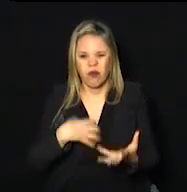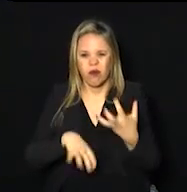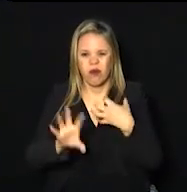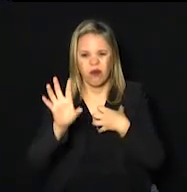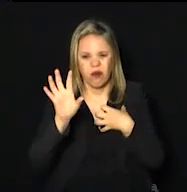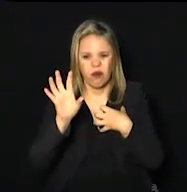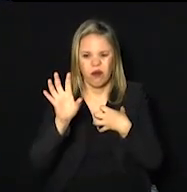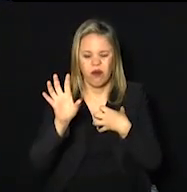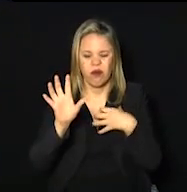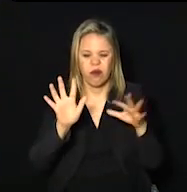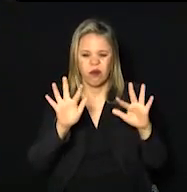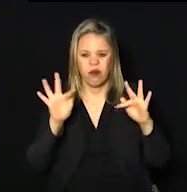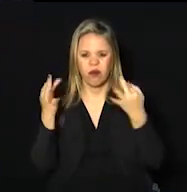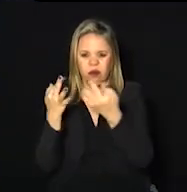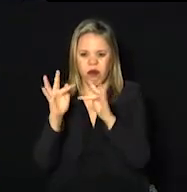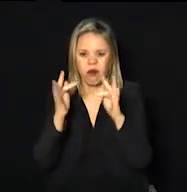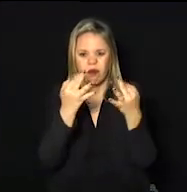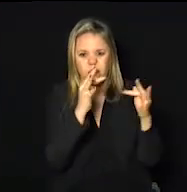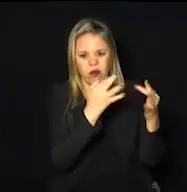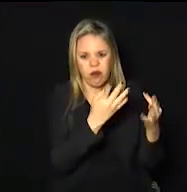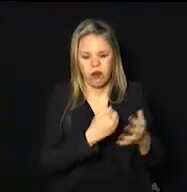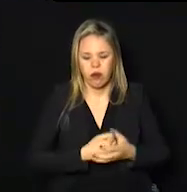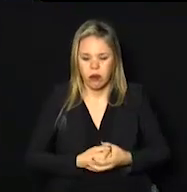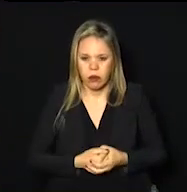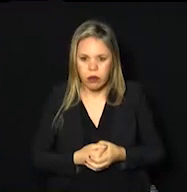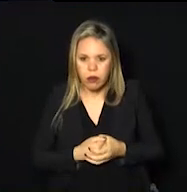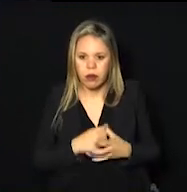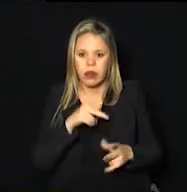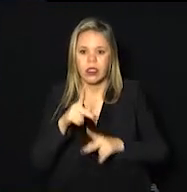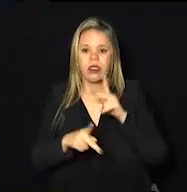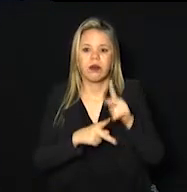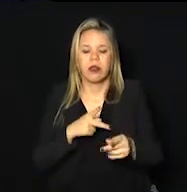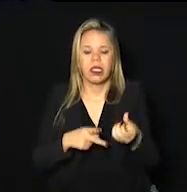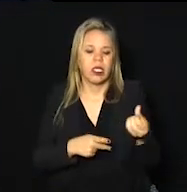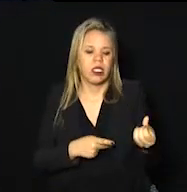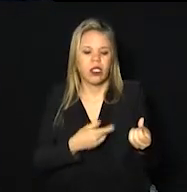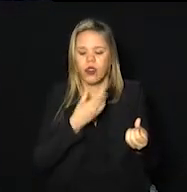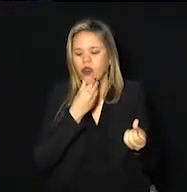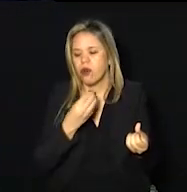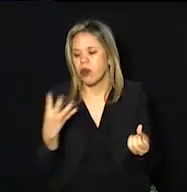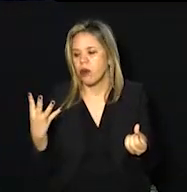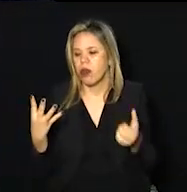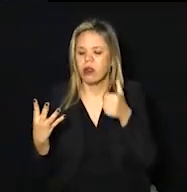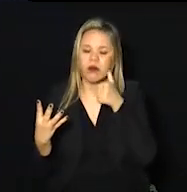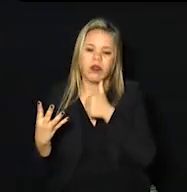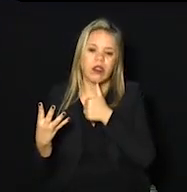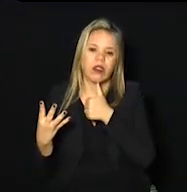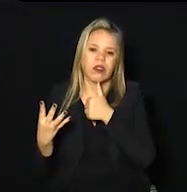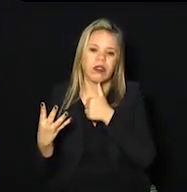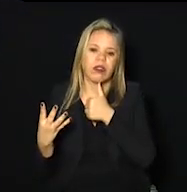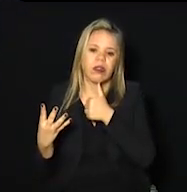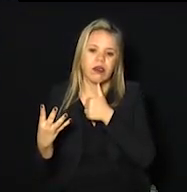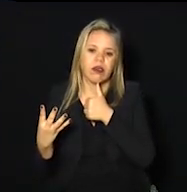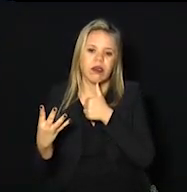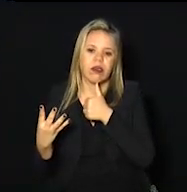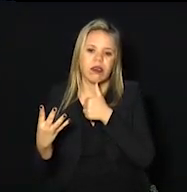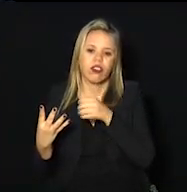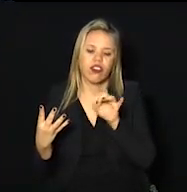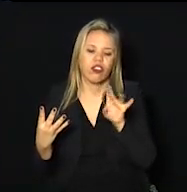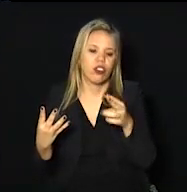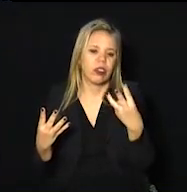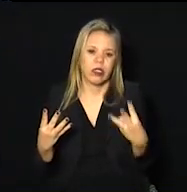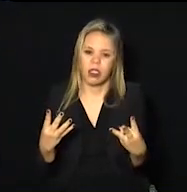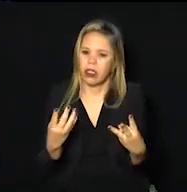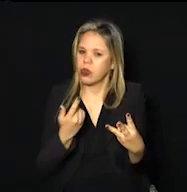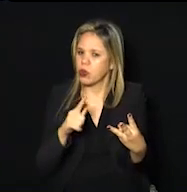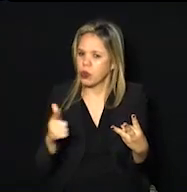condolências aos familiares. E dessas pessoas, seis homens, quatro mulheres, apenas três não